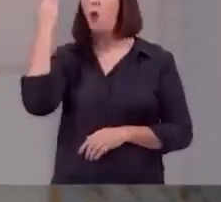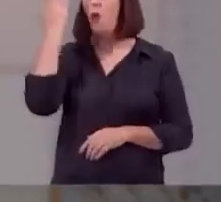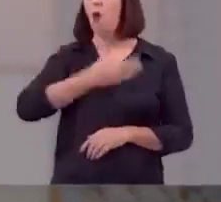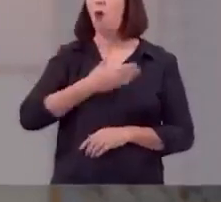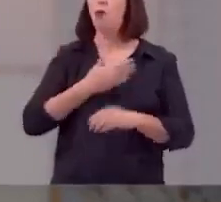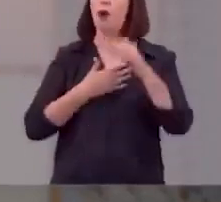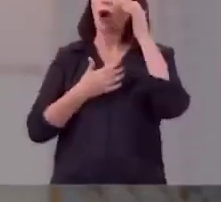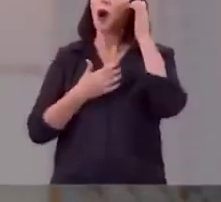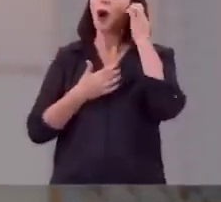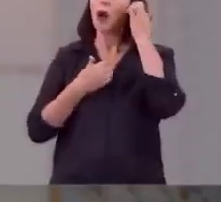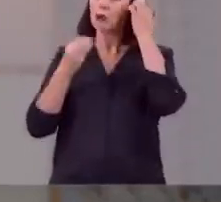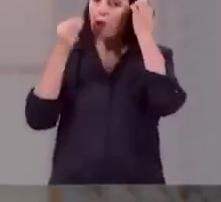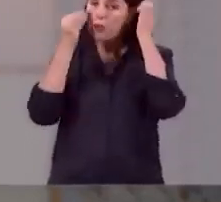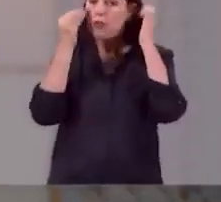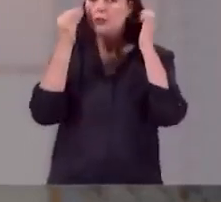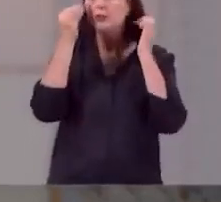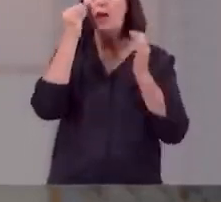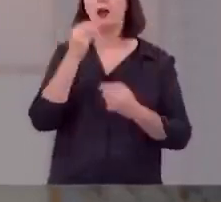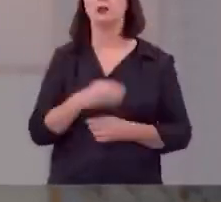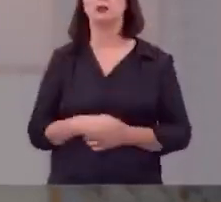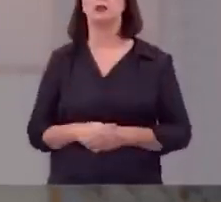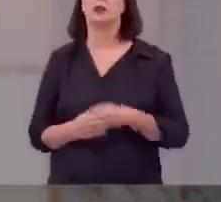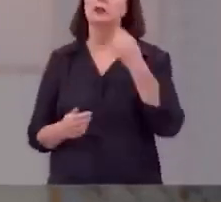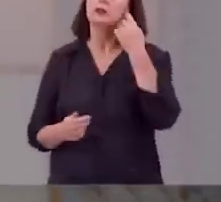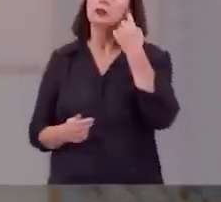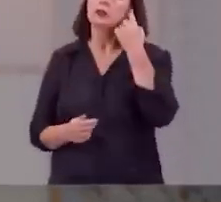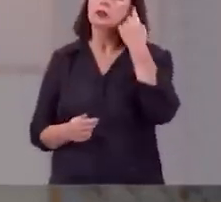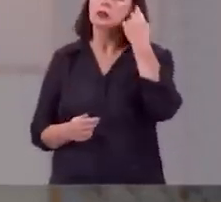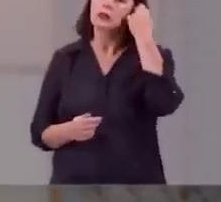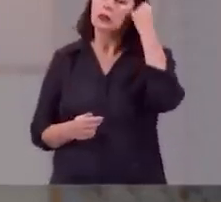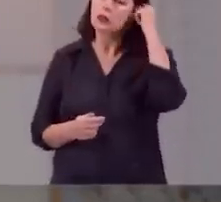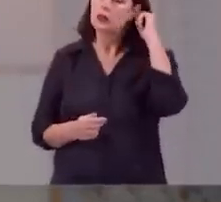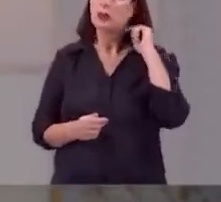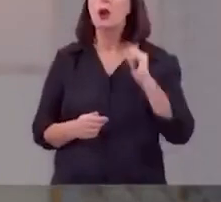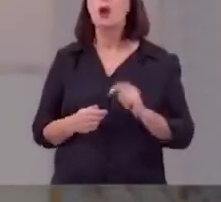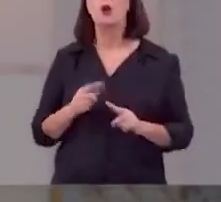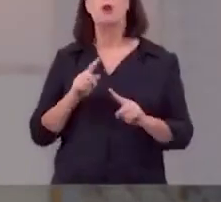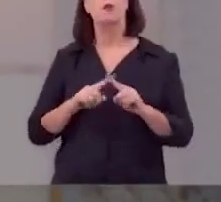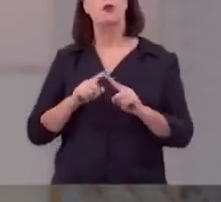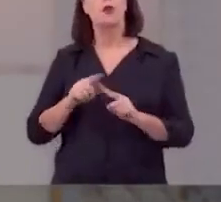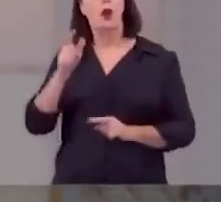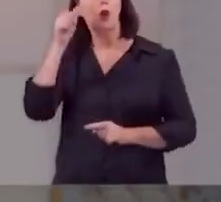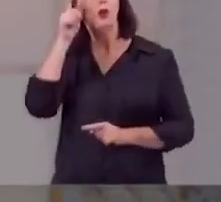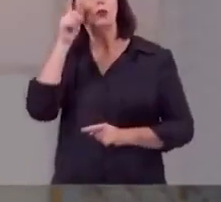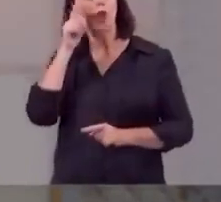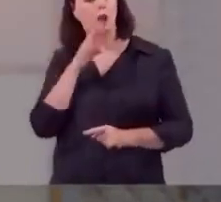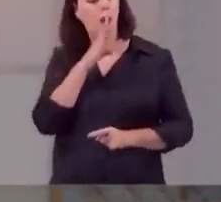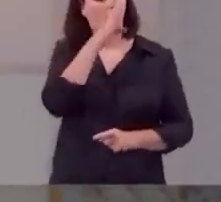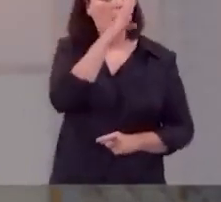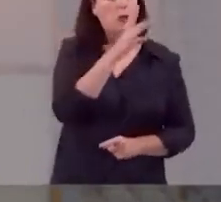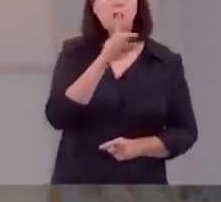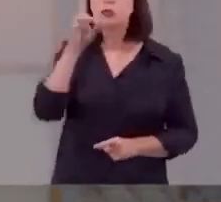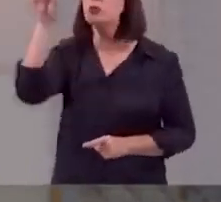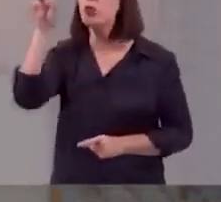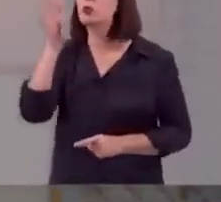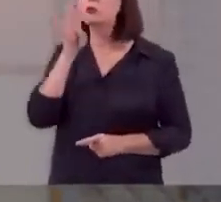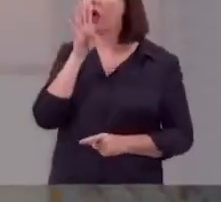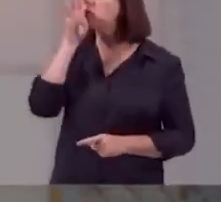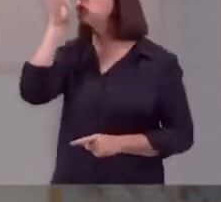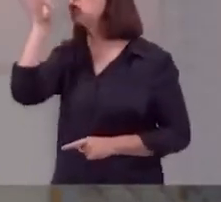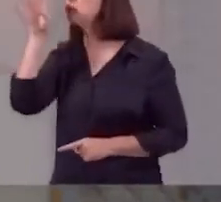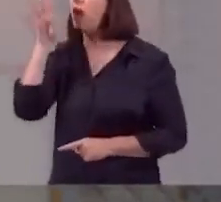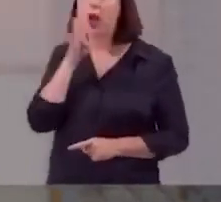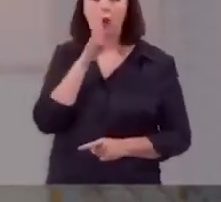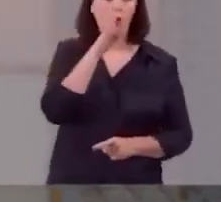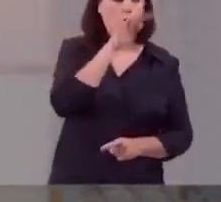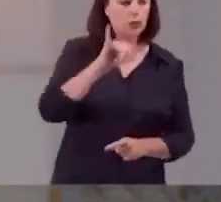testado porque satanás acusou a Deus e acusou a Jó acusou